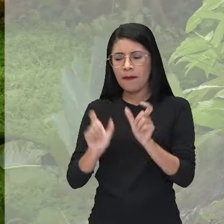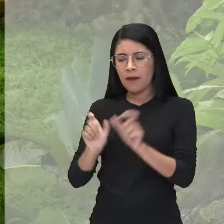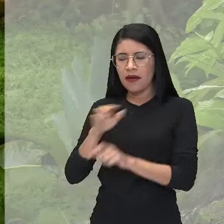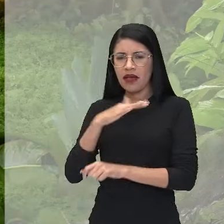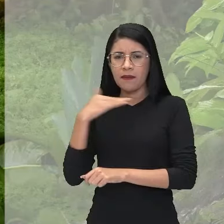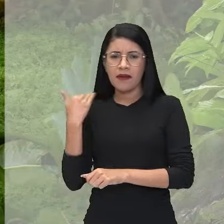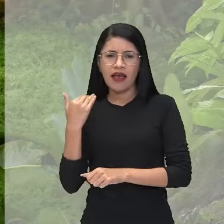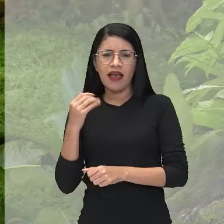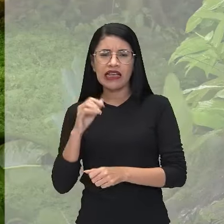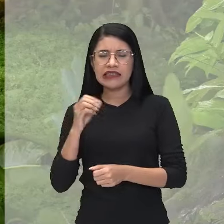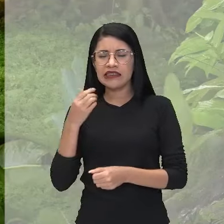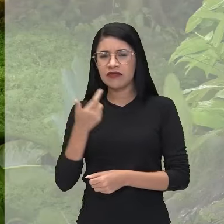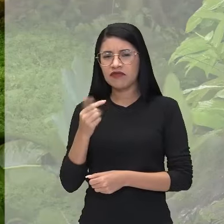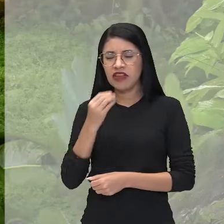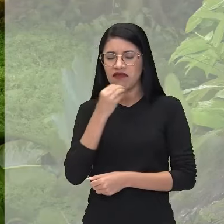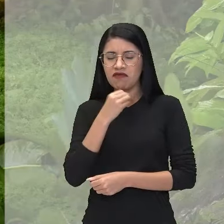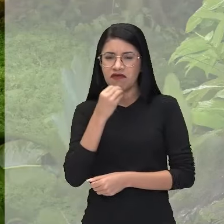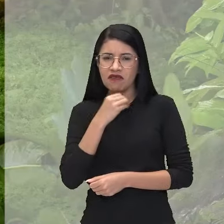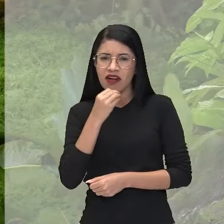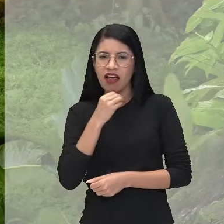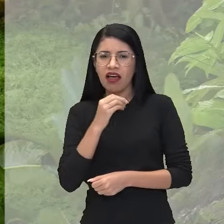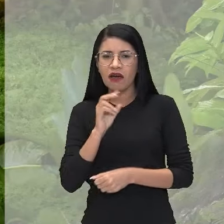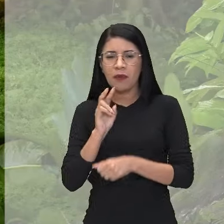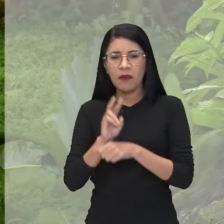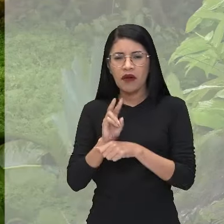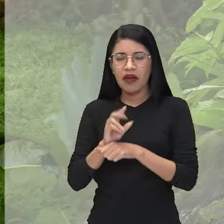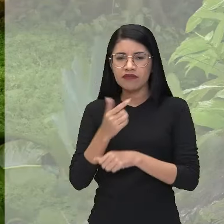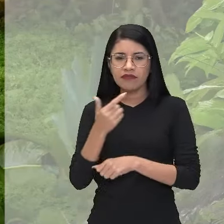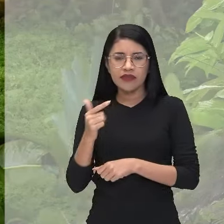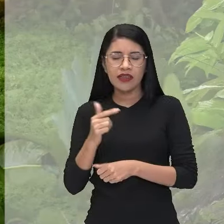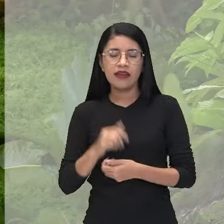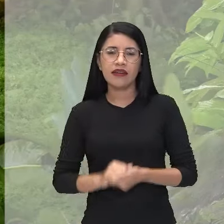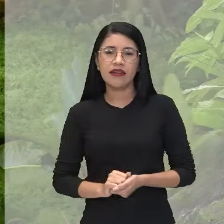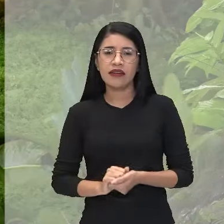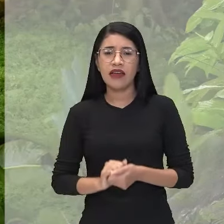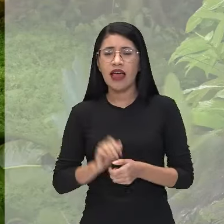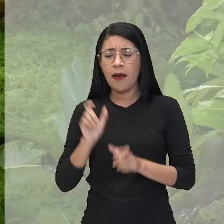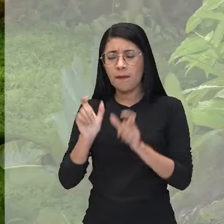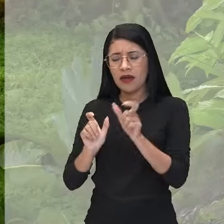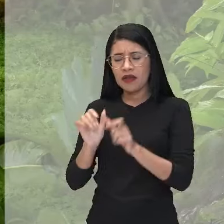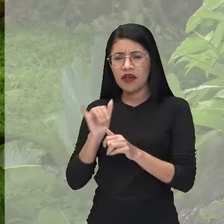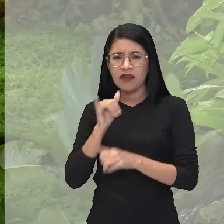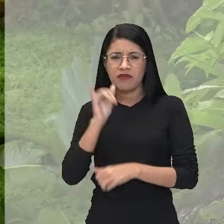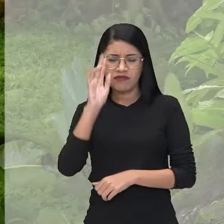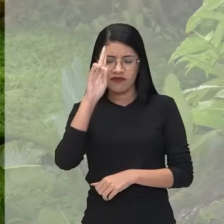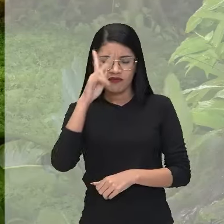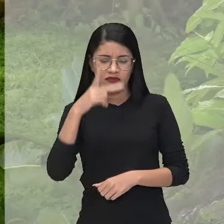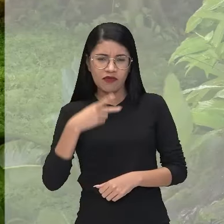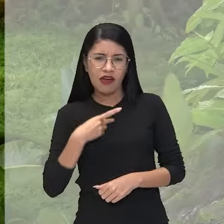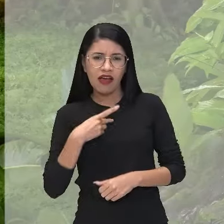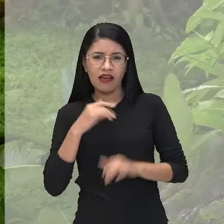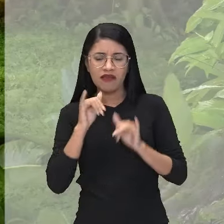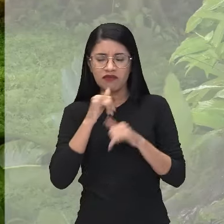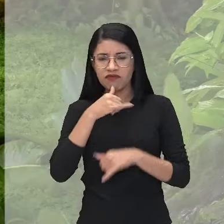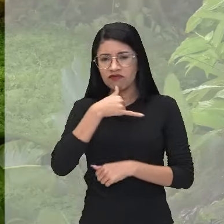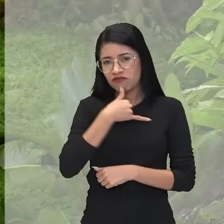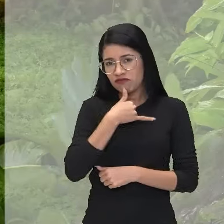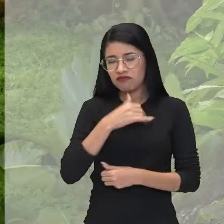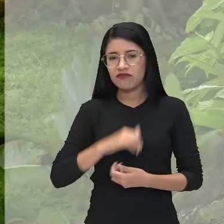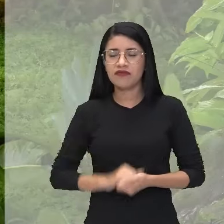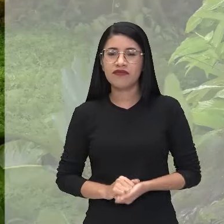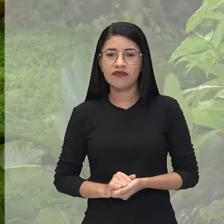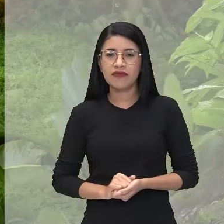pobres bichos indefesos, para infelicitar os humanos.